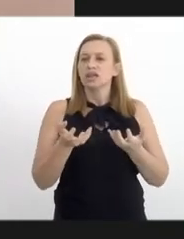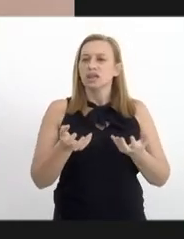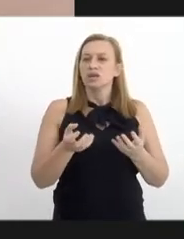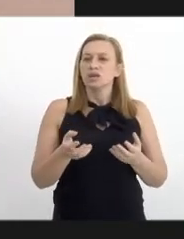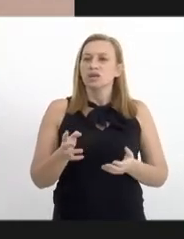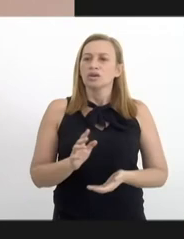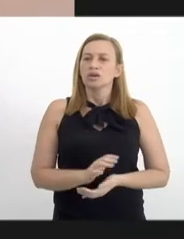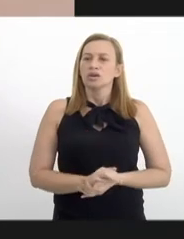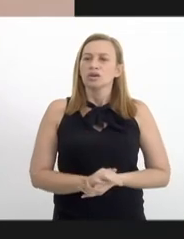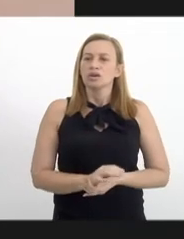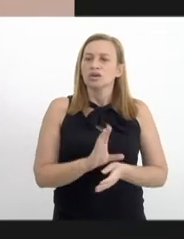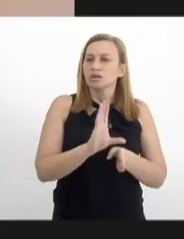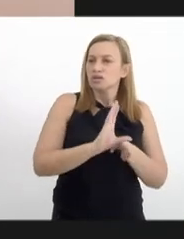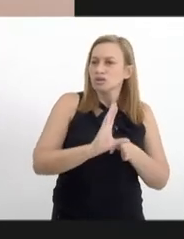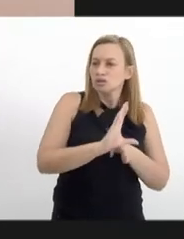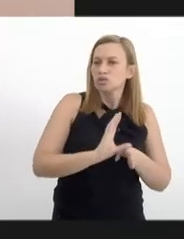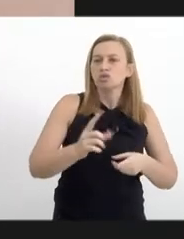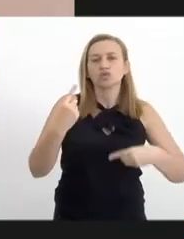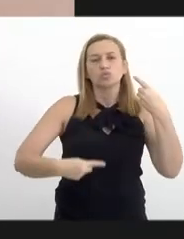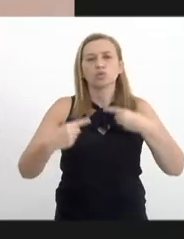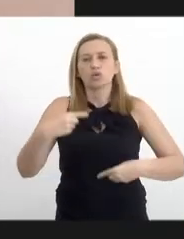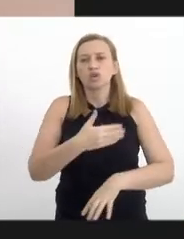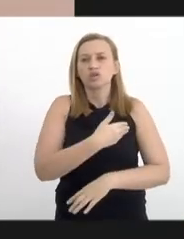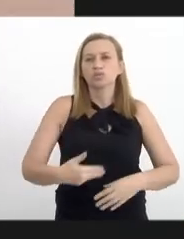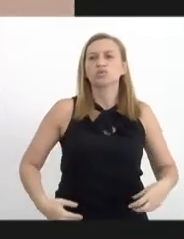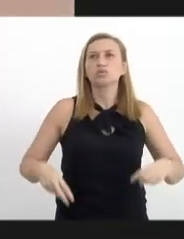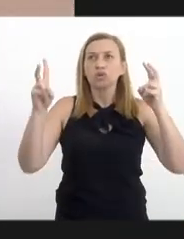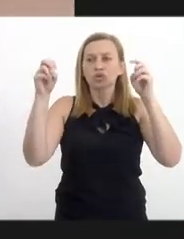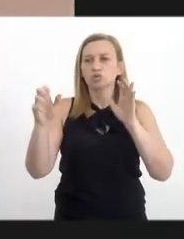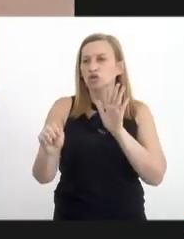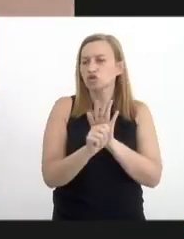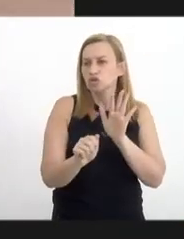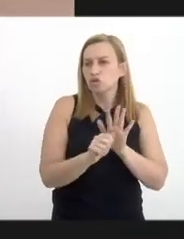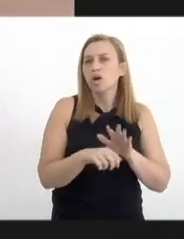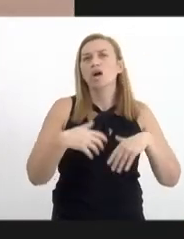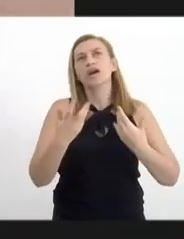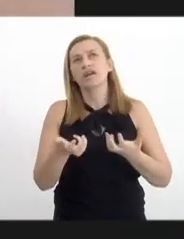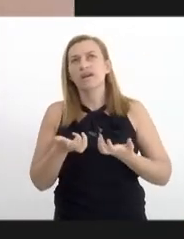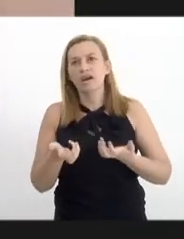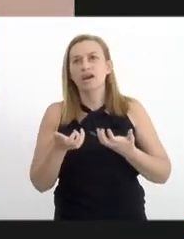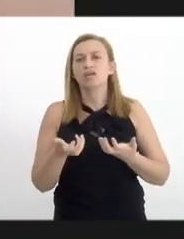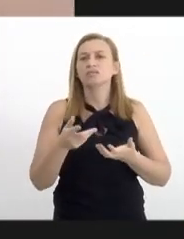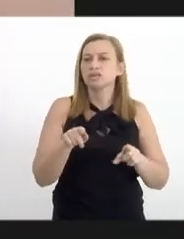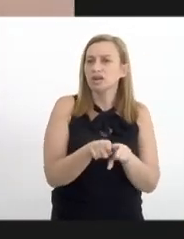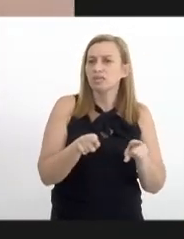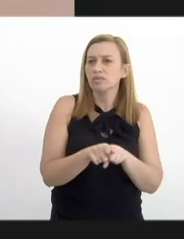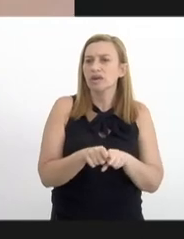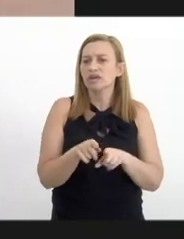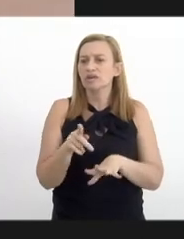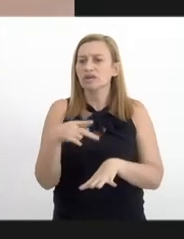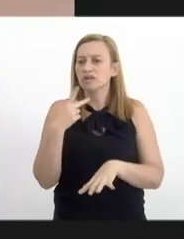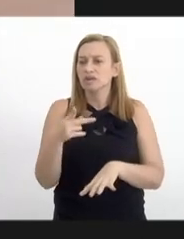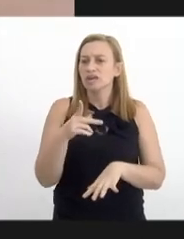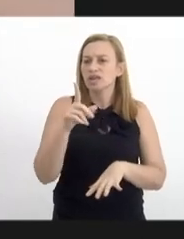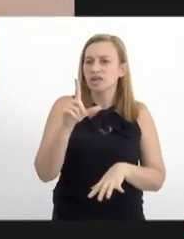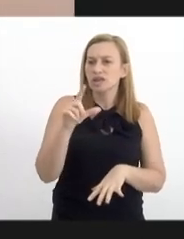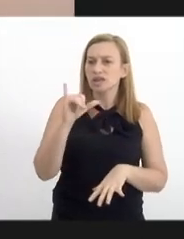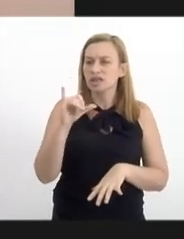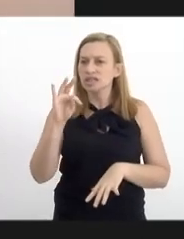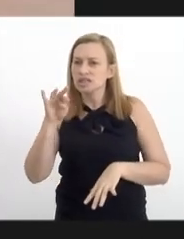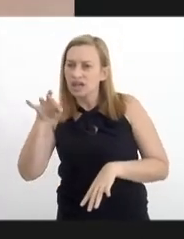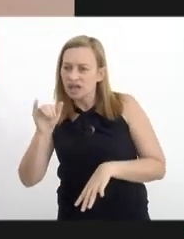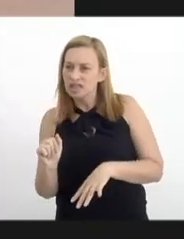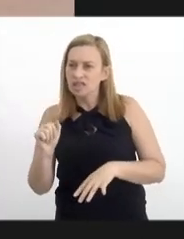abertura dos seus conselhos de políticas públicas sobre drogas, caso queiram abrir aí também instâncias de políticas públicas sobre